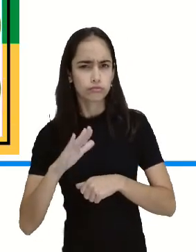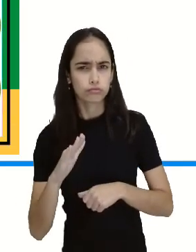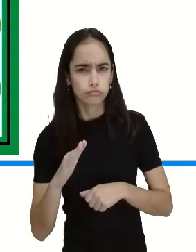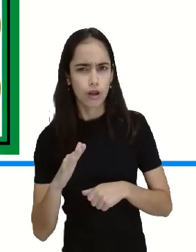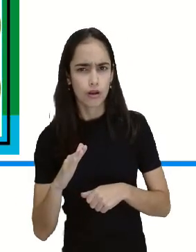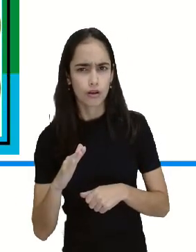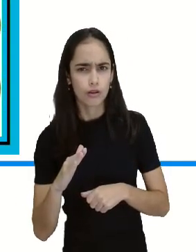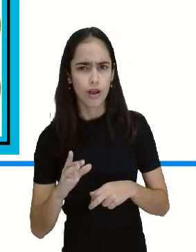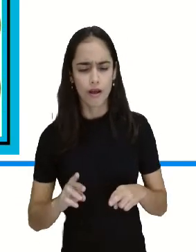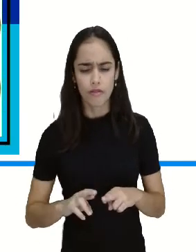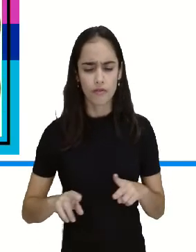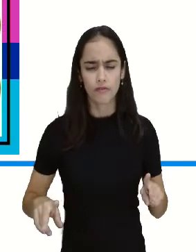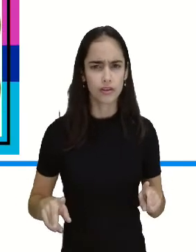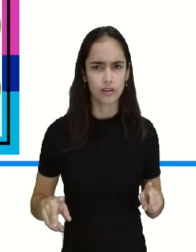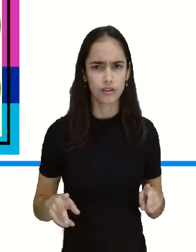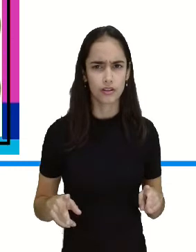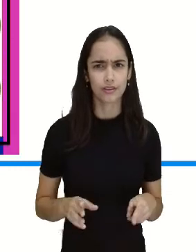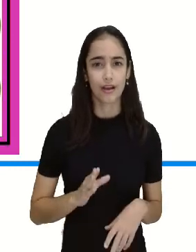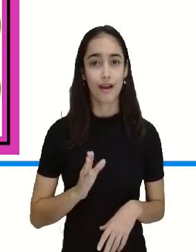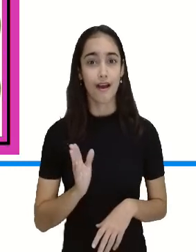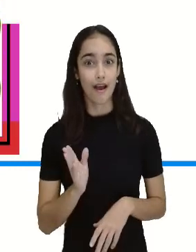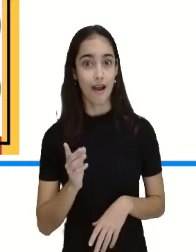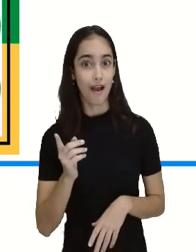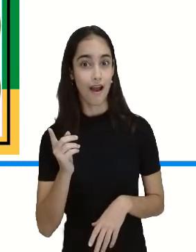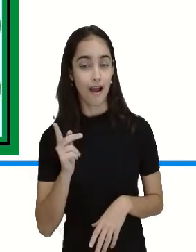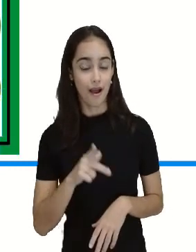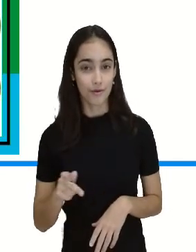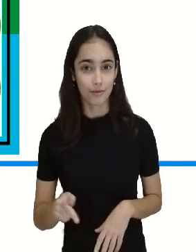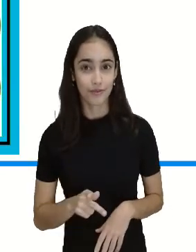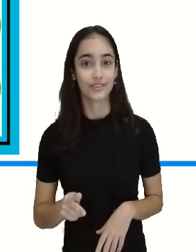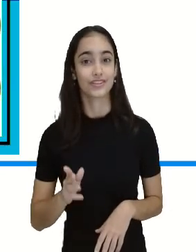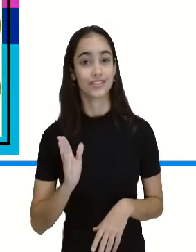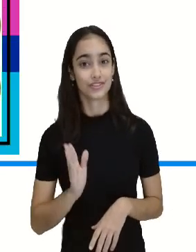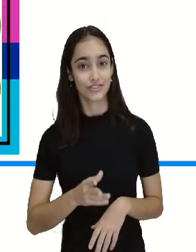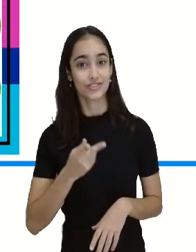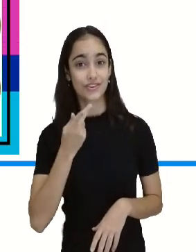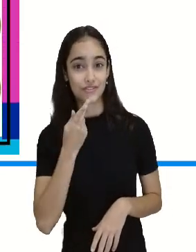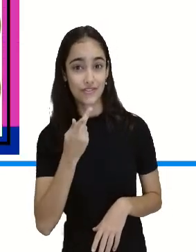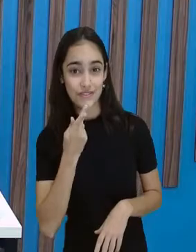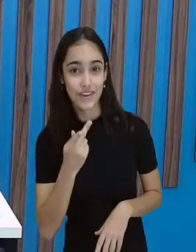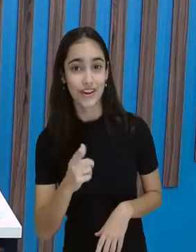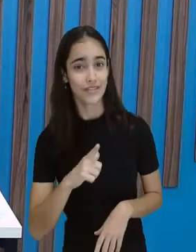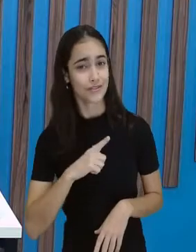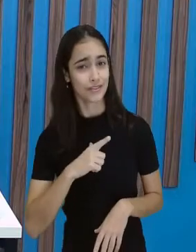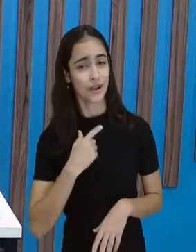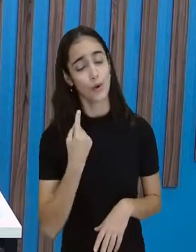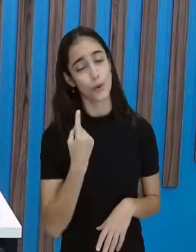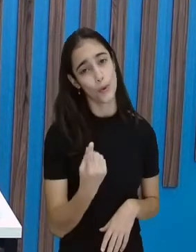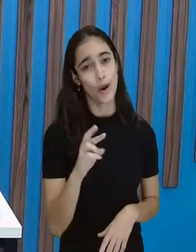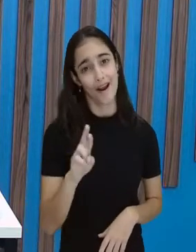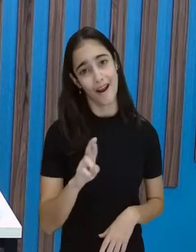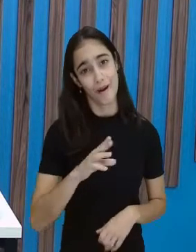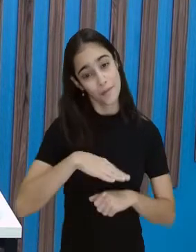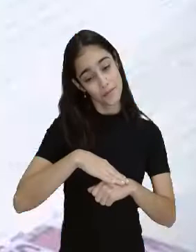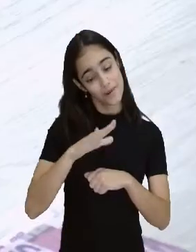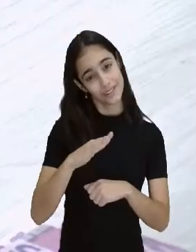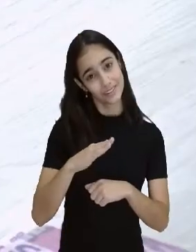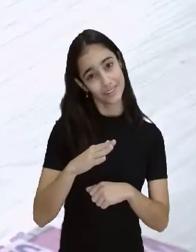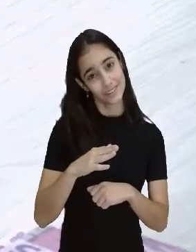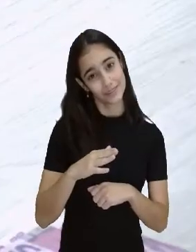professora Cátia já deu, já facilitou pra vocês. Ela ainda disse que Eduarda tem 1 real a mais.